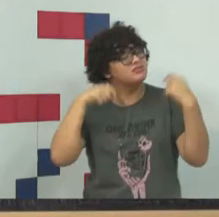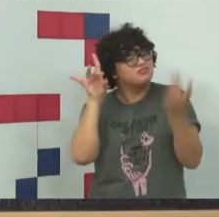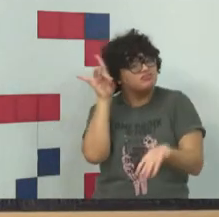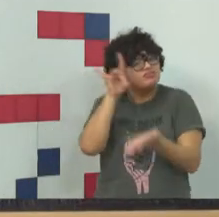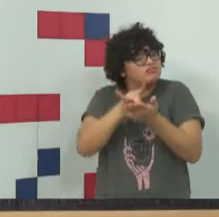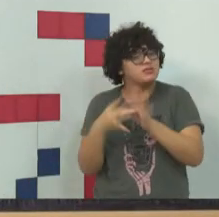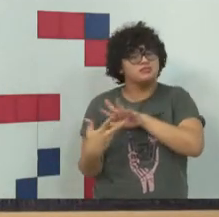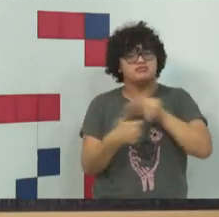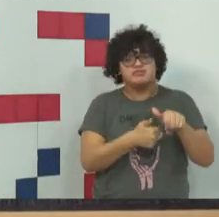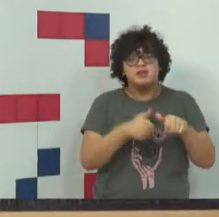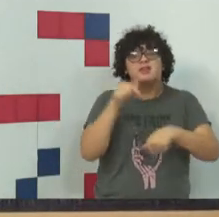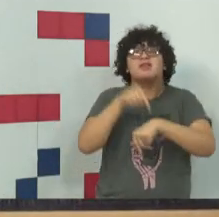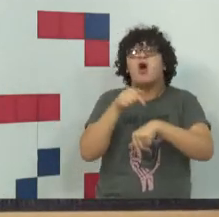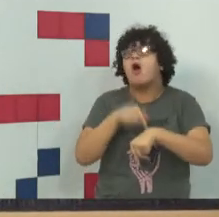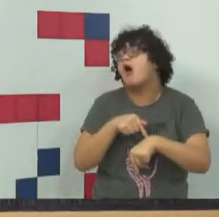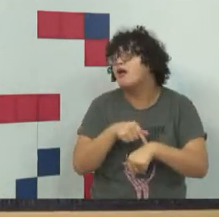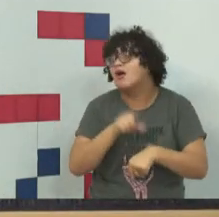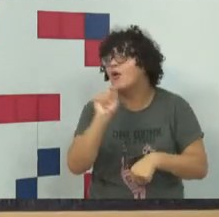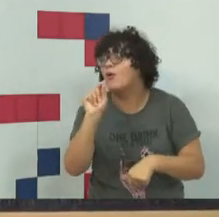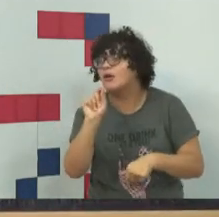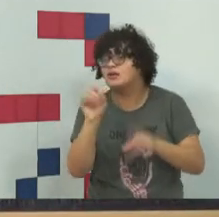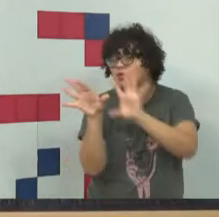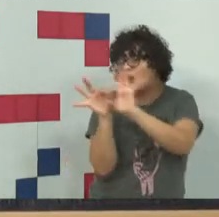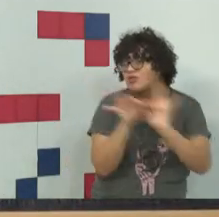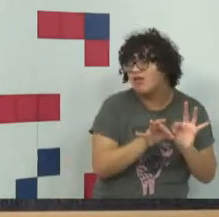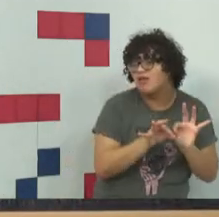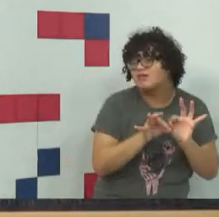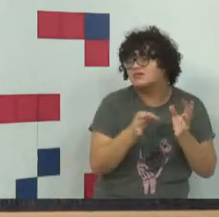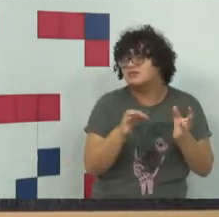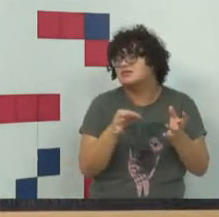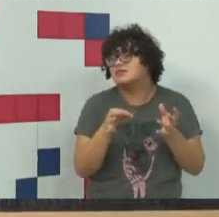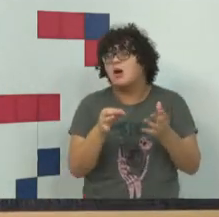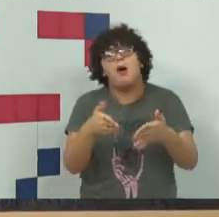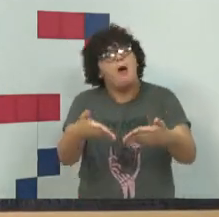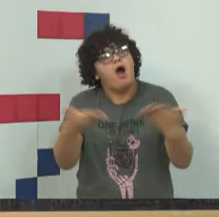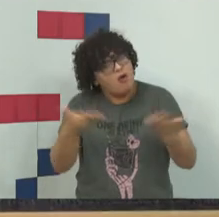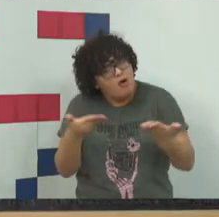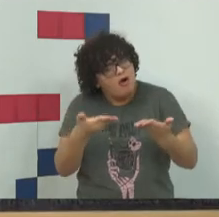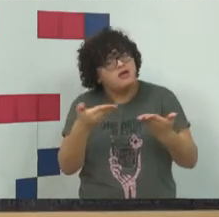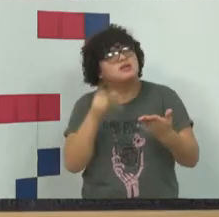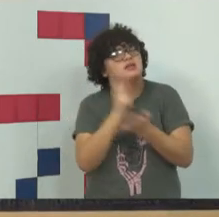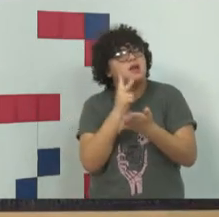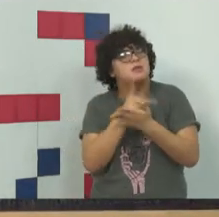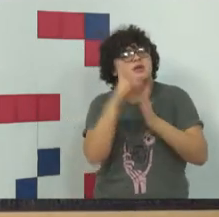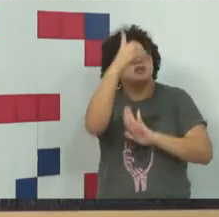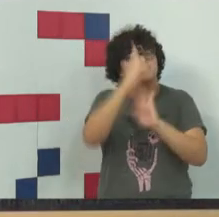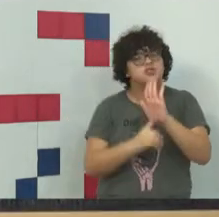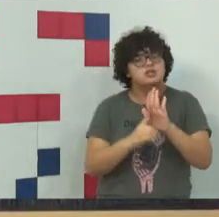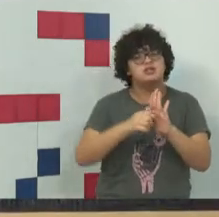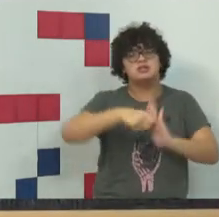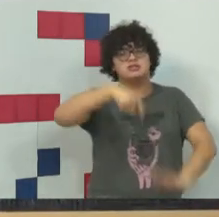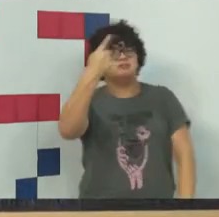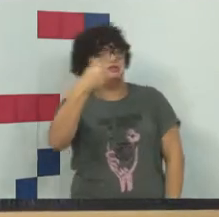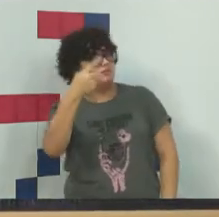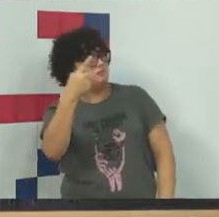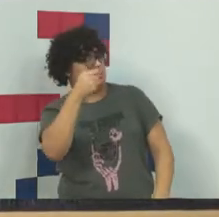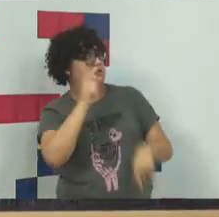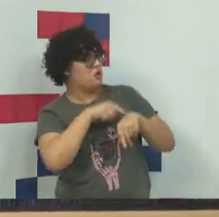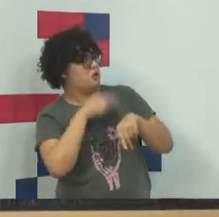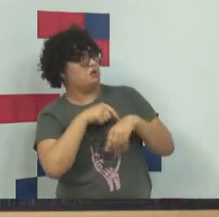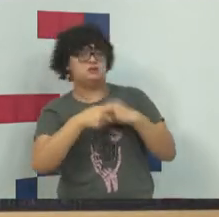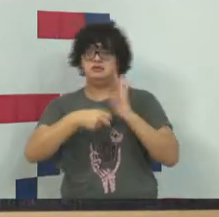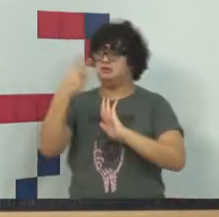país, naquele momento, naquele contexto. E é por isso que nós temos o direito hoje de primeira dimensão, segunda dimensão,